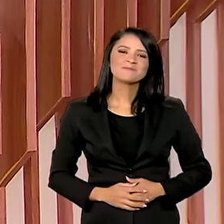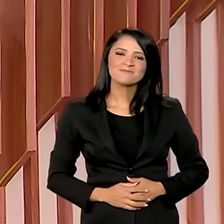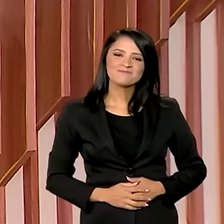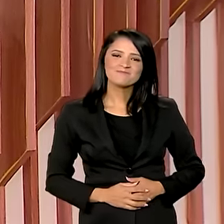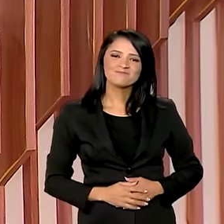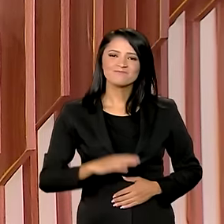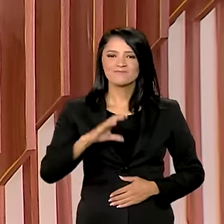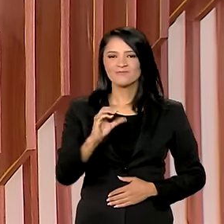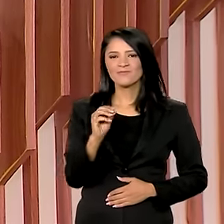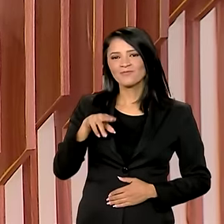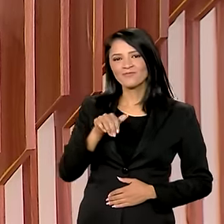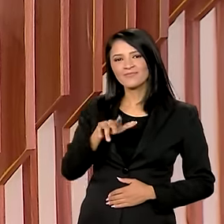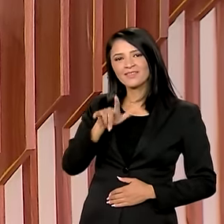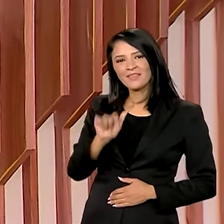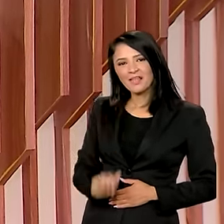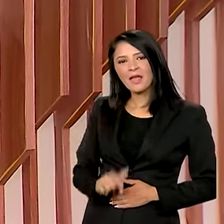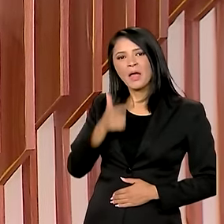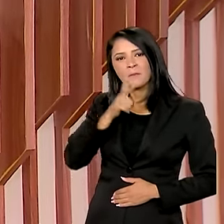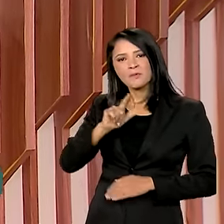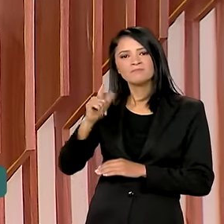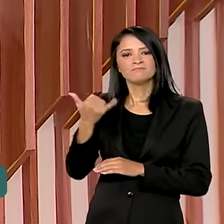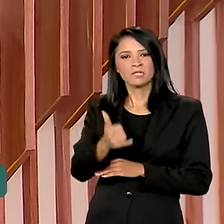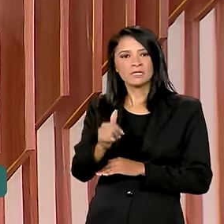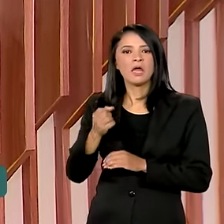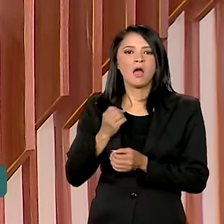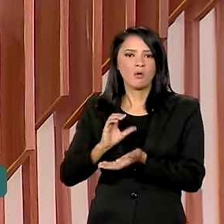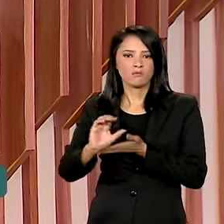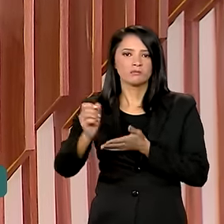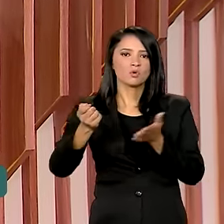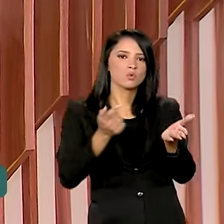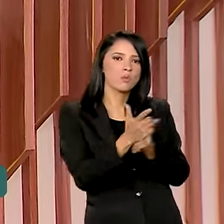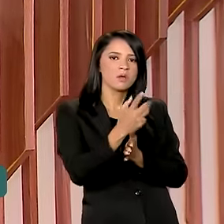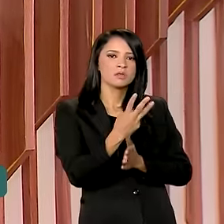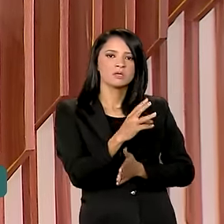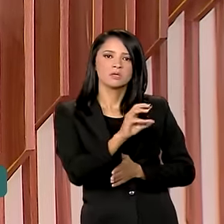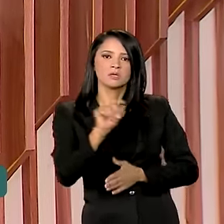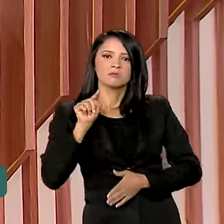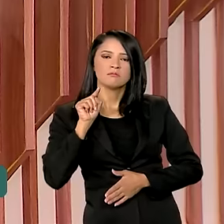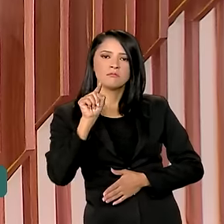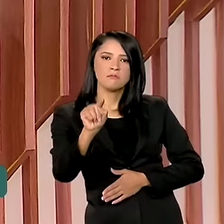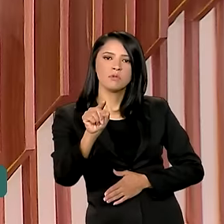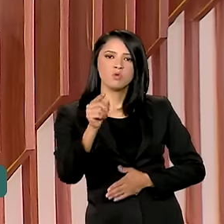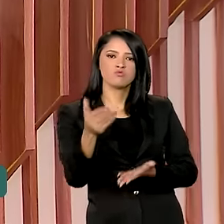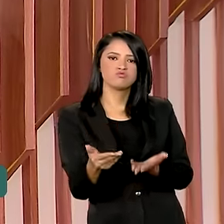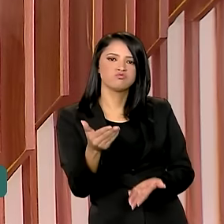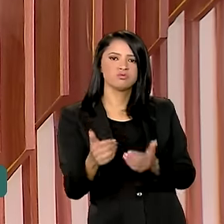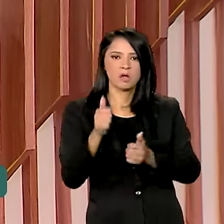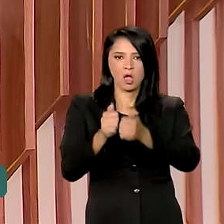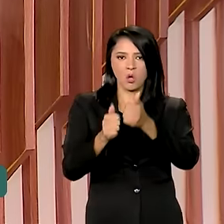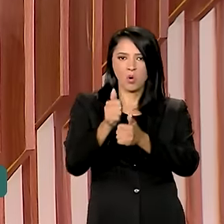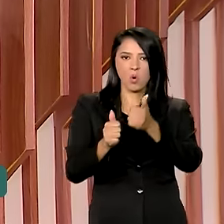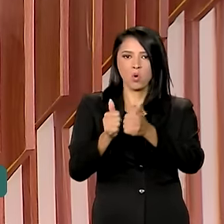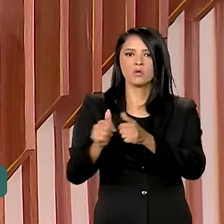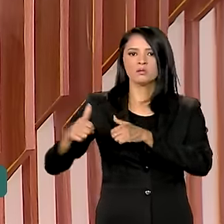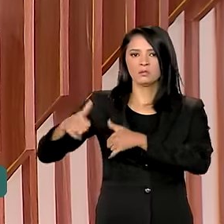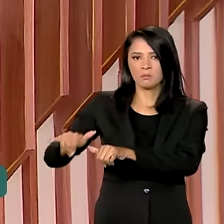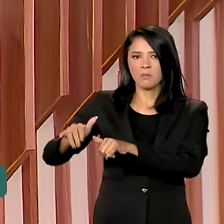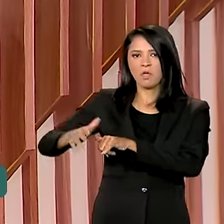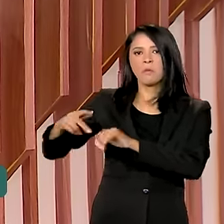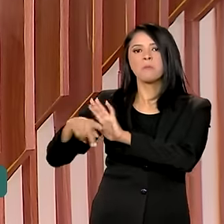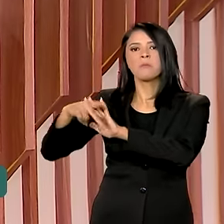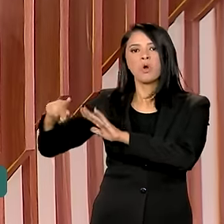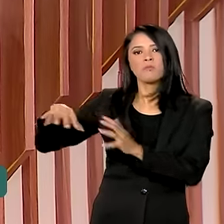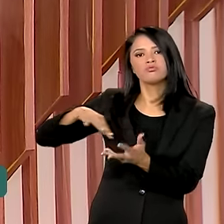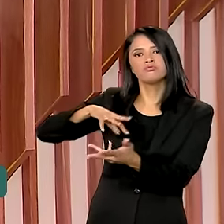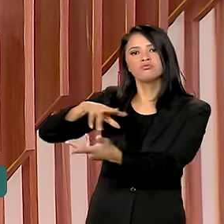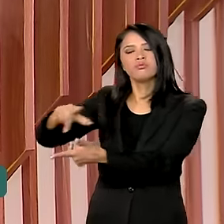E a Conab, a Companhia Nacional de Abastecimento, vai comprar 300 mil toneladas de arroz no mercado internacional. A